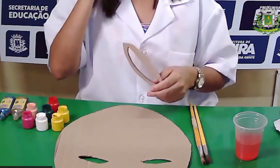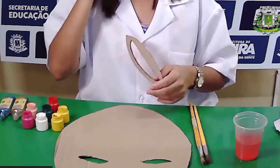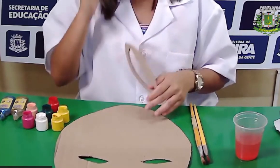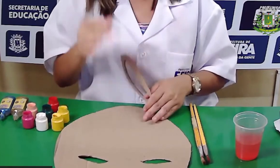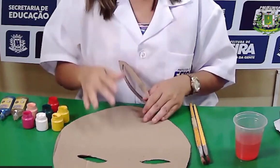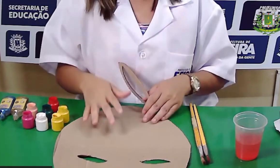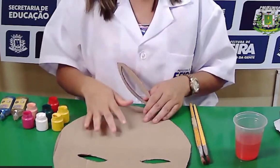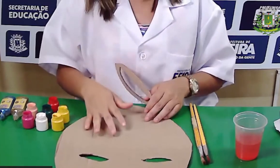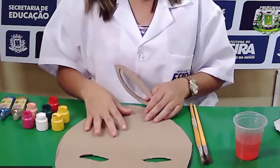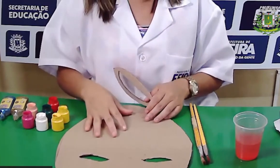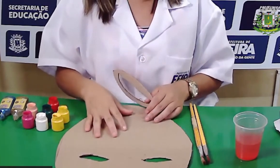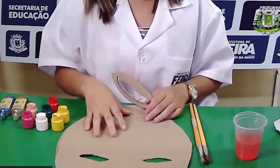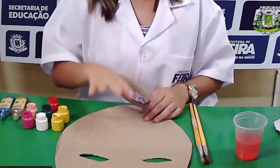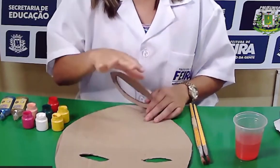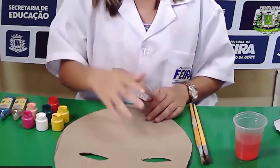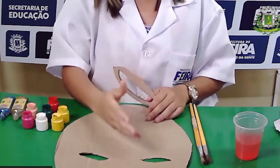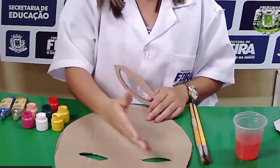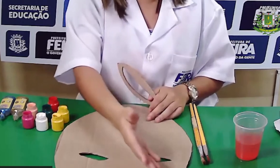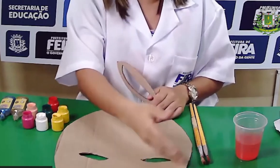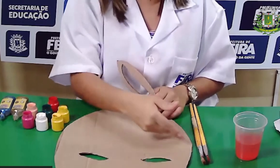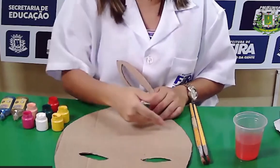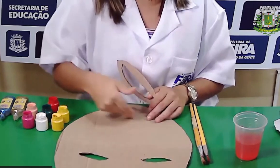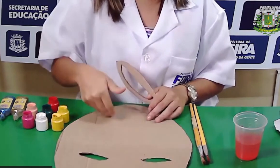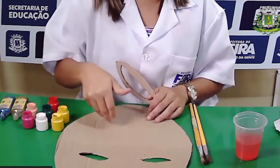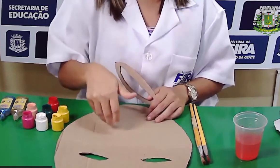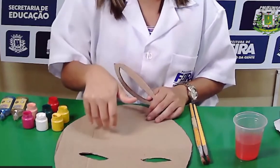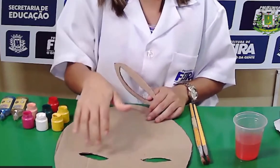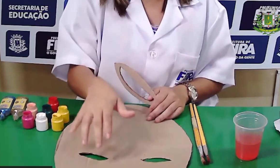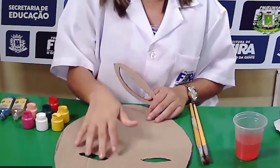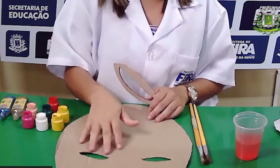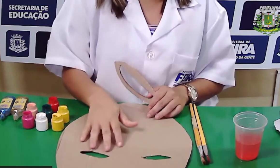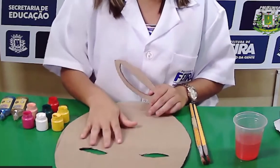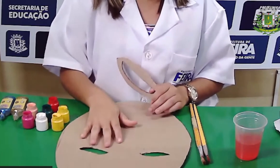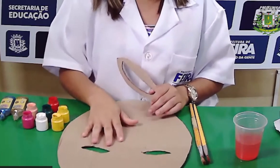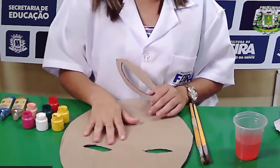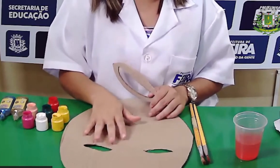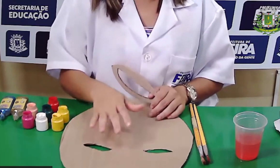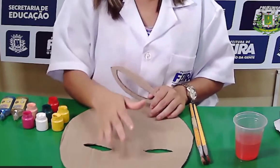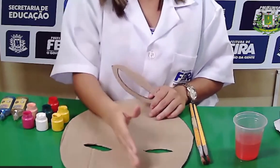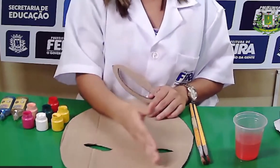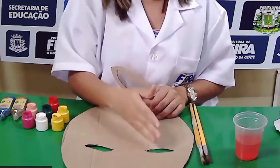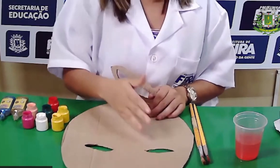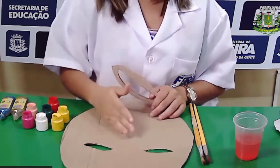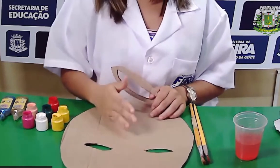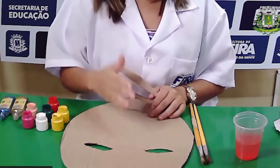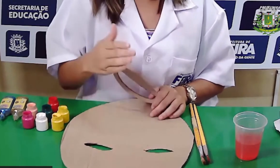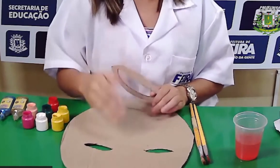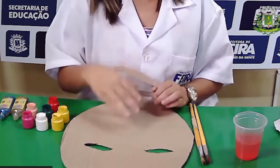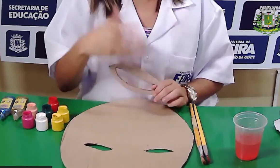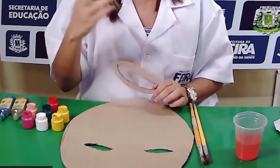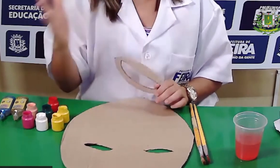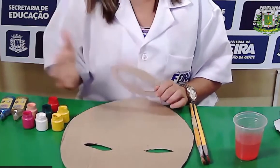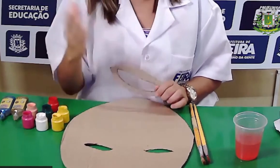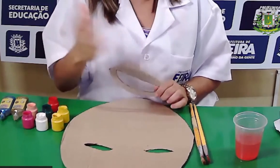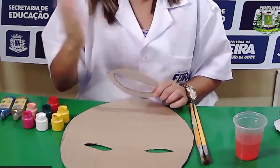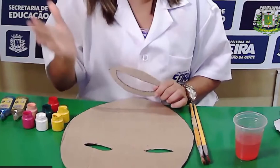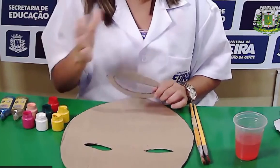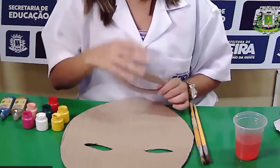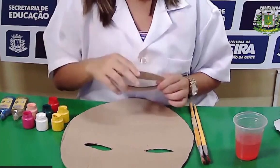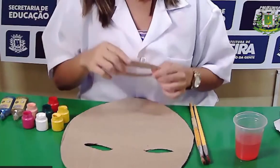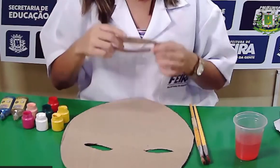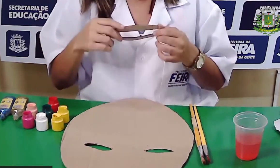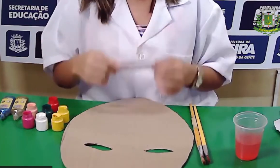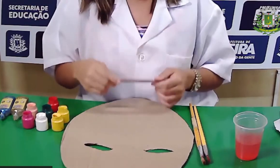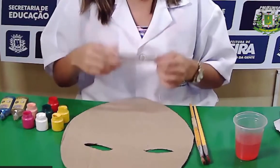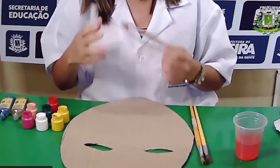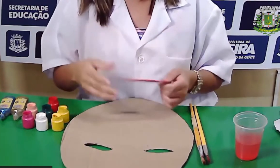podem aí, inclusive, se quiserem, né, pintar a máscara de preto, se quiser pintar pra representar aí,